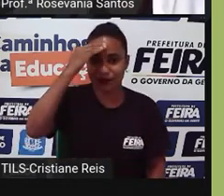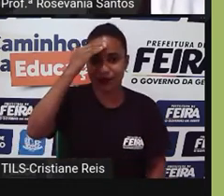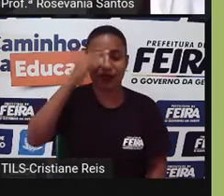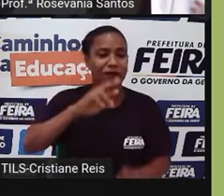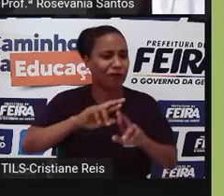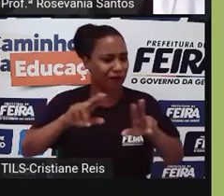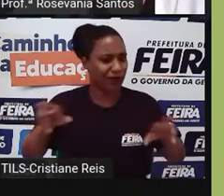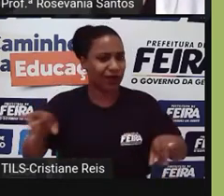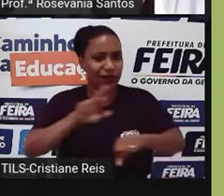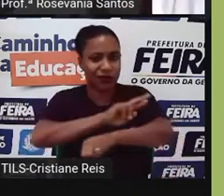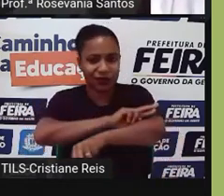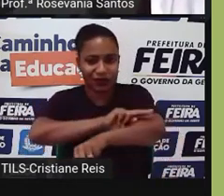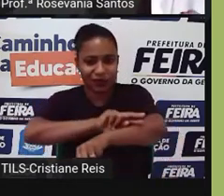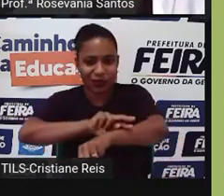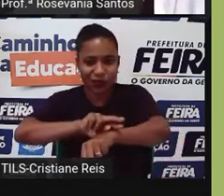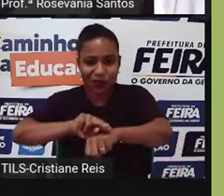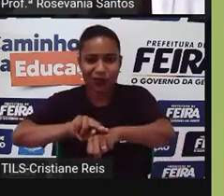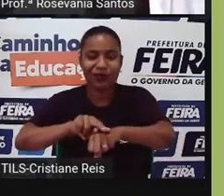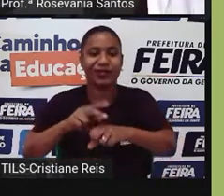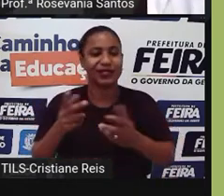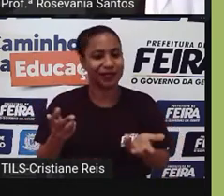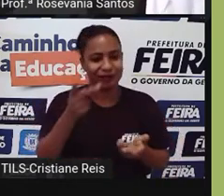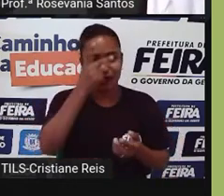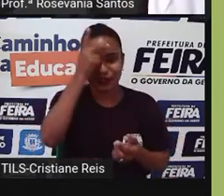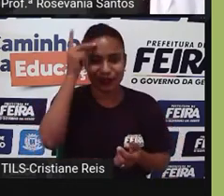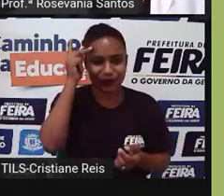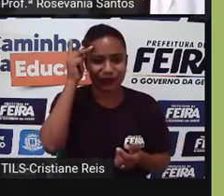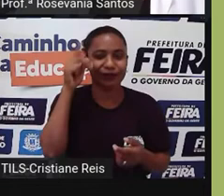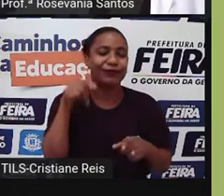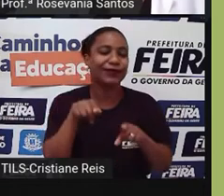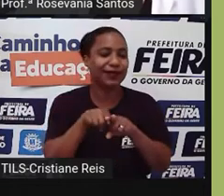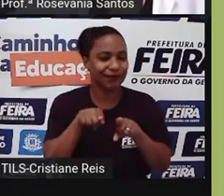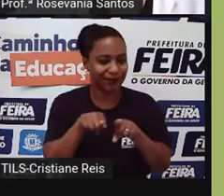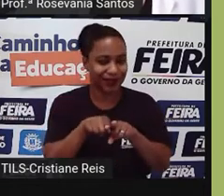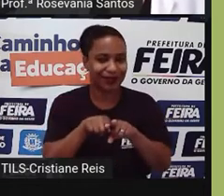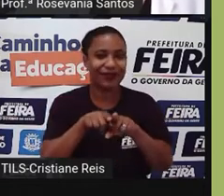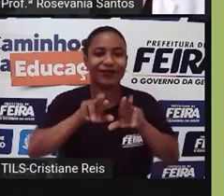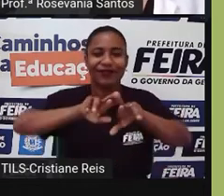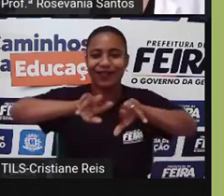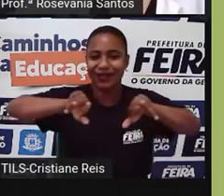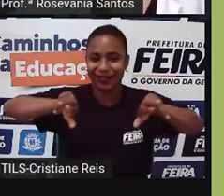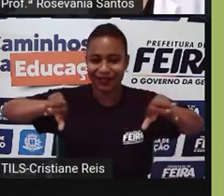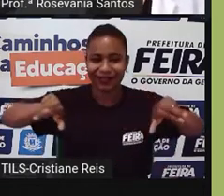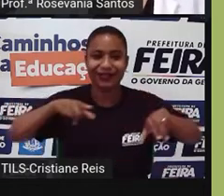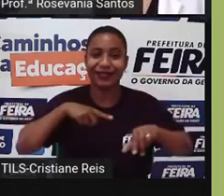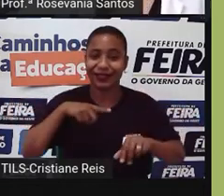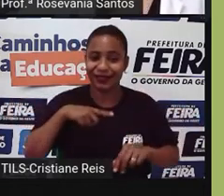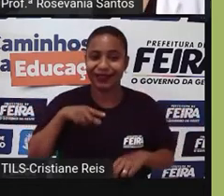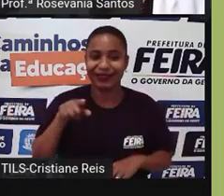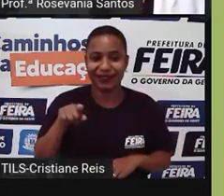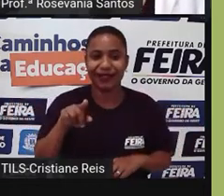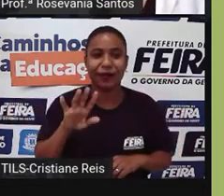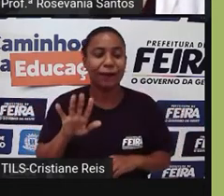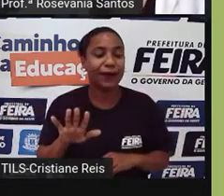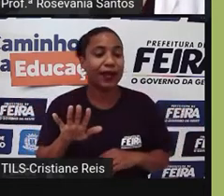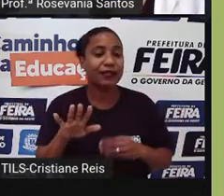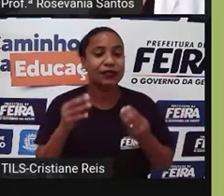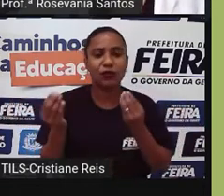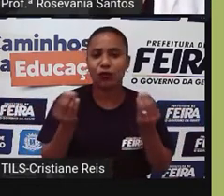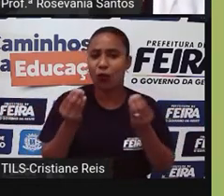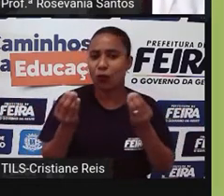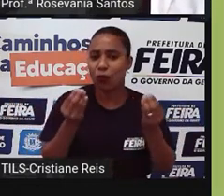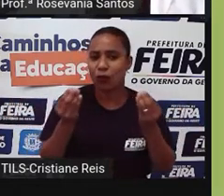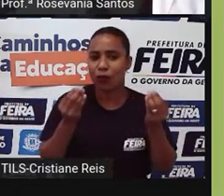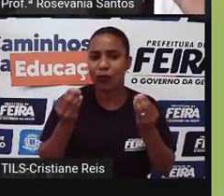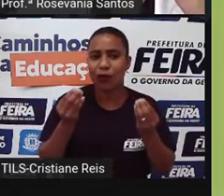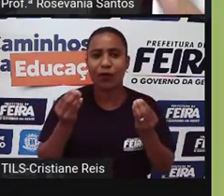relacionadas às cores, né, às raças, também tem uma variedade muito grande aí. Mas bora falar agora como é que se deu essa união,